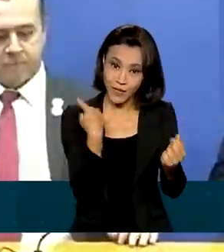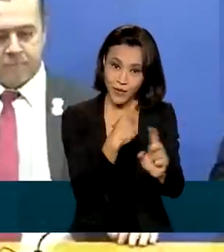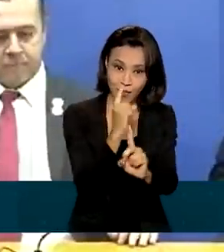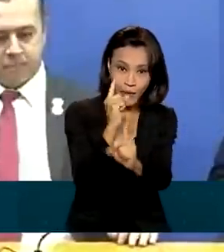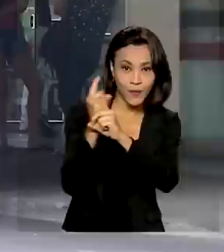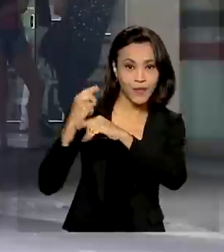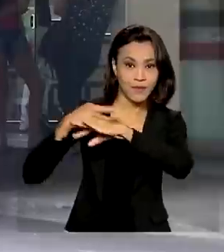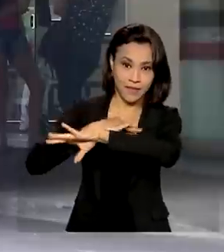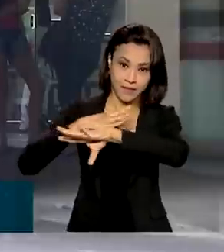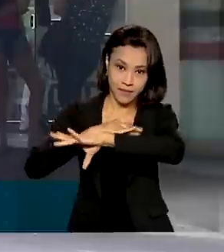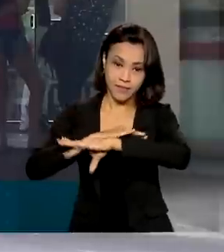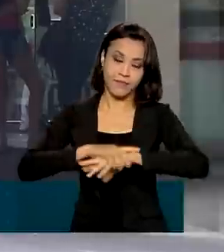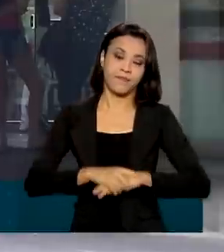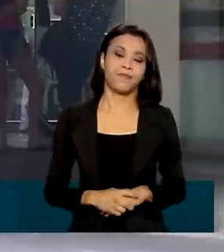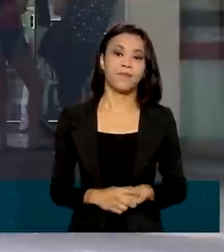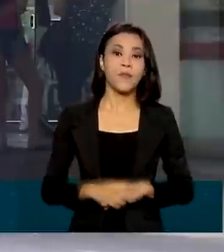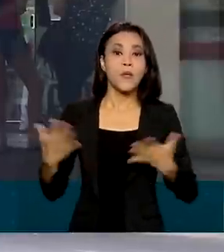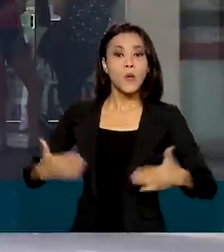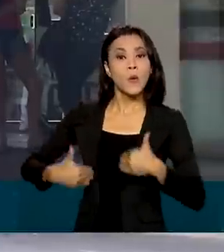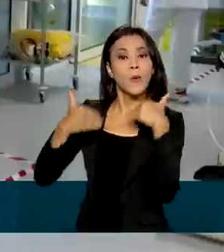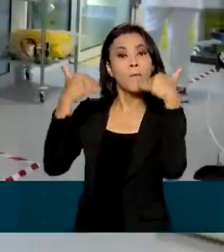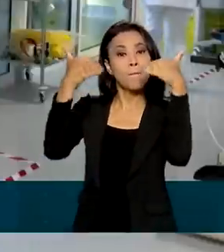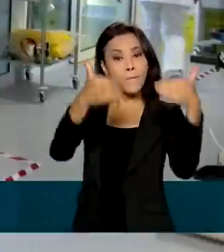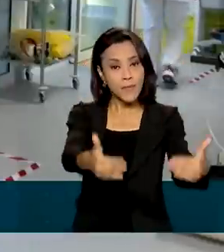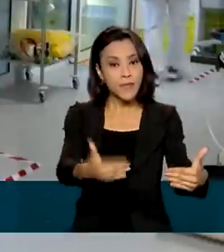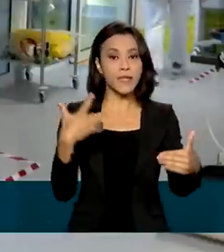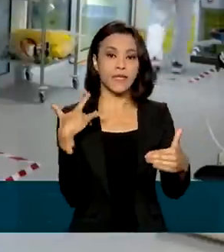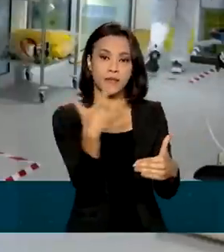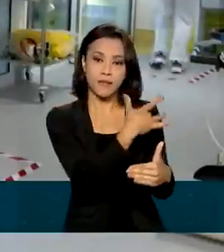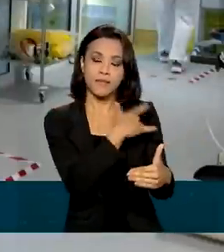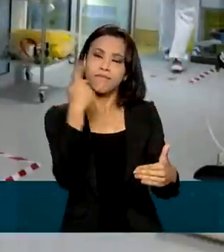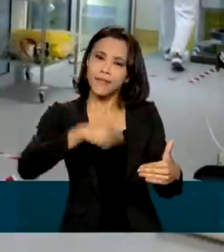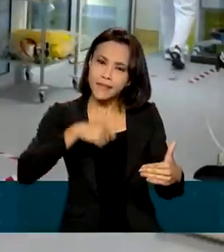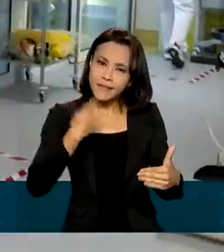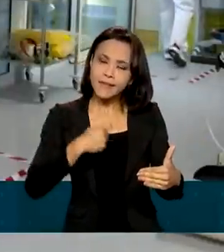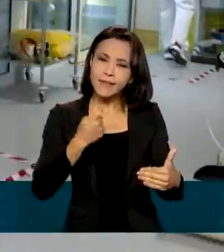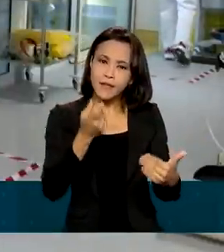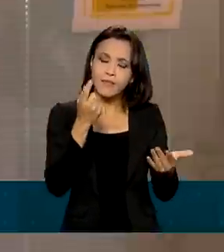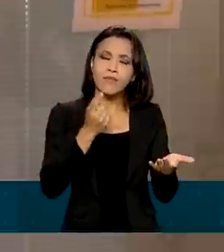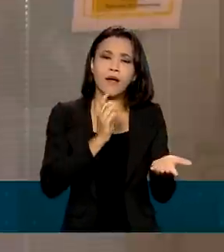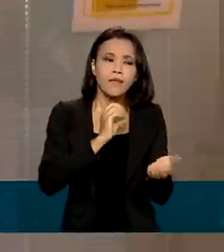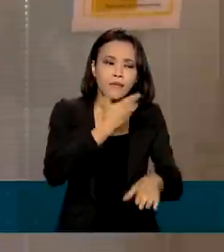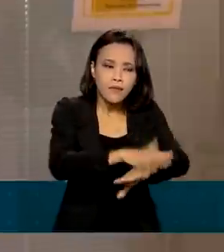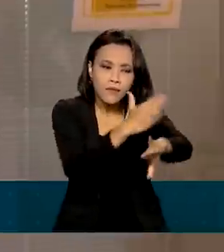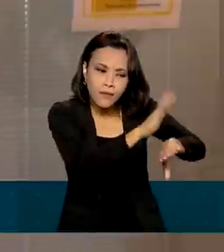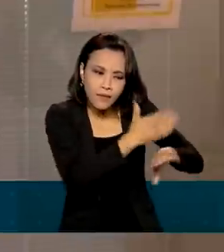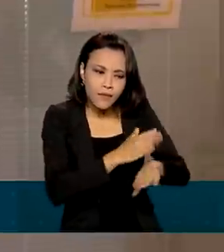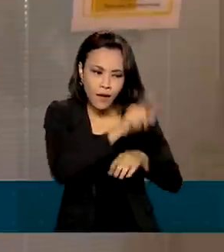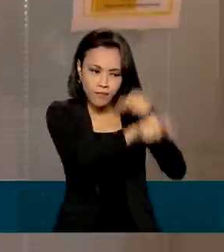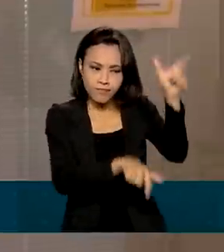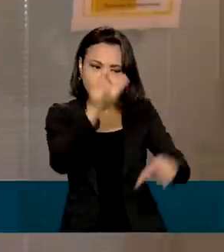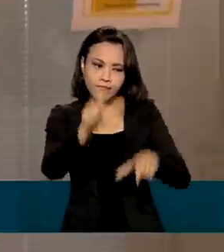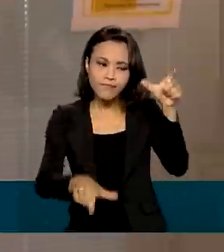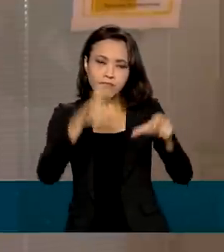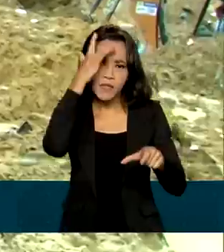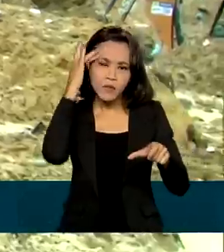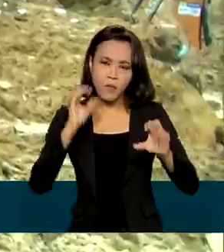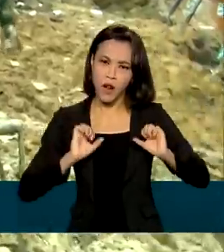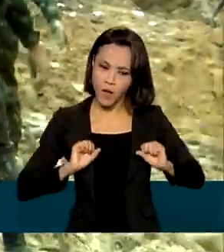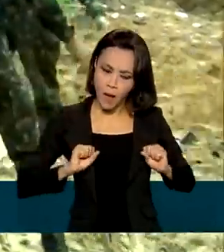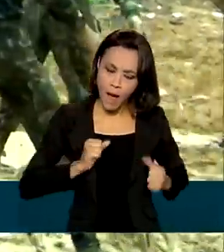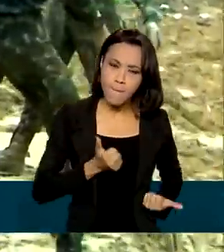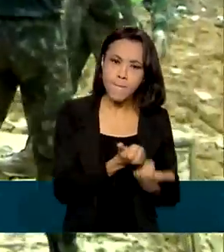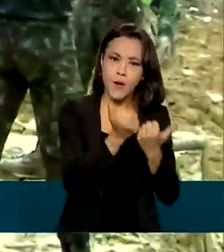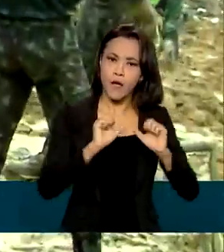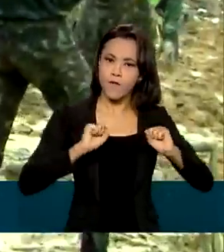metrópoles. Para o Ministério da Saúde, é preciso investir em recursos humanos para fortalecer a atuação do SUS no